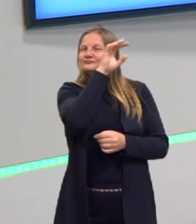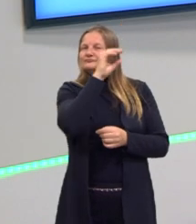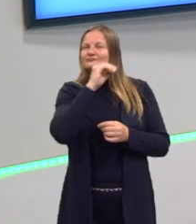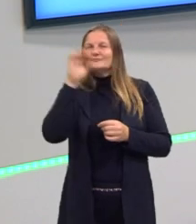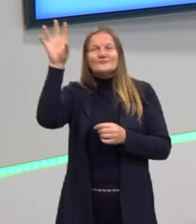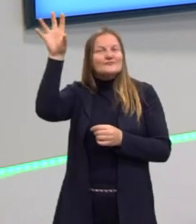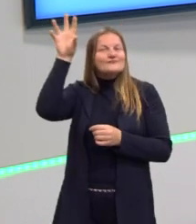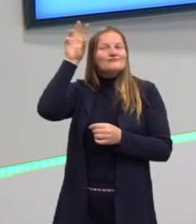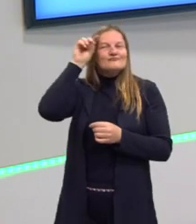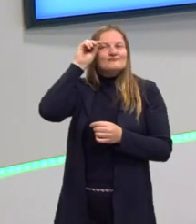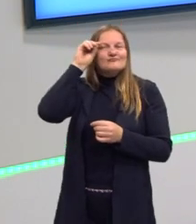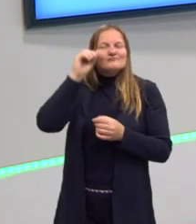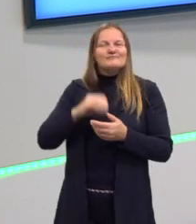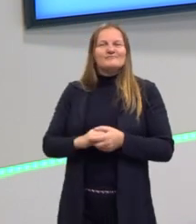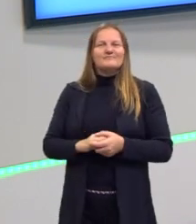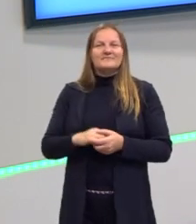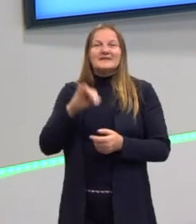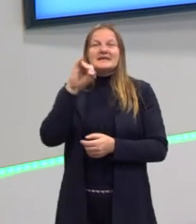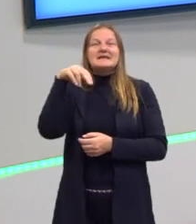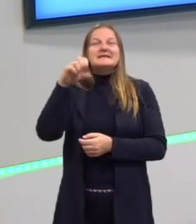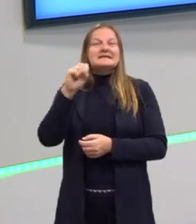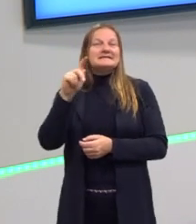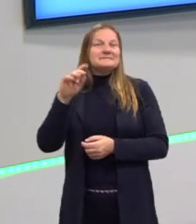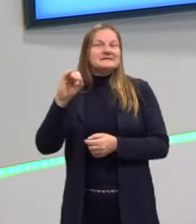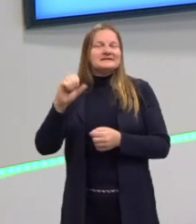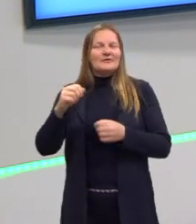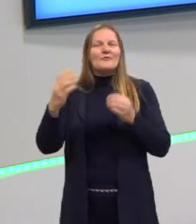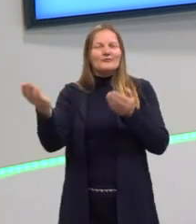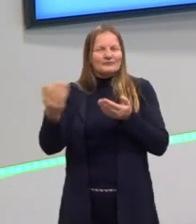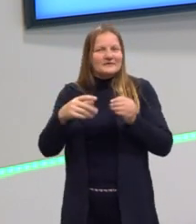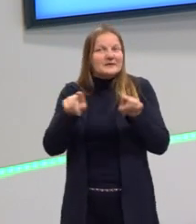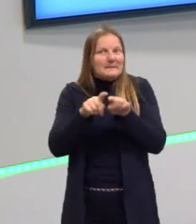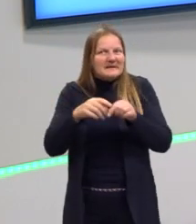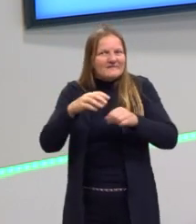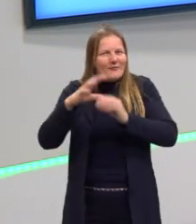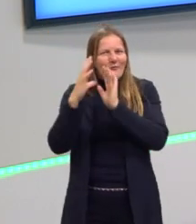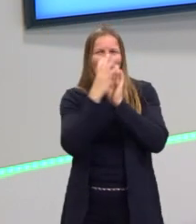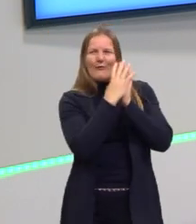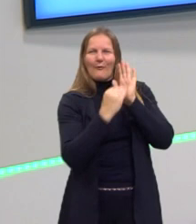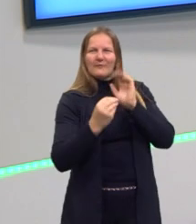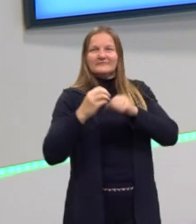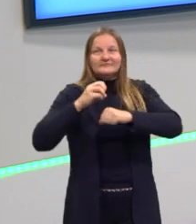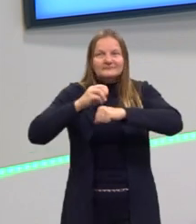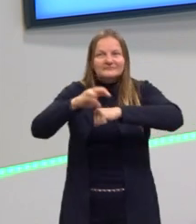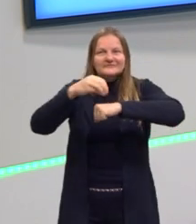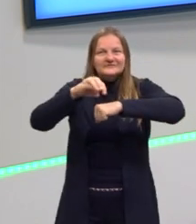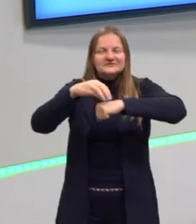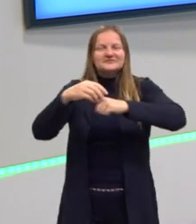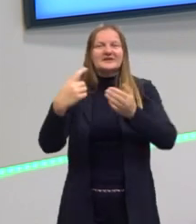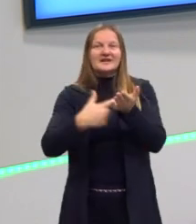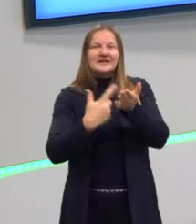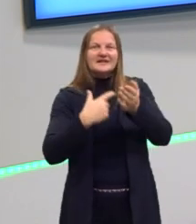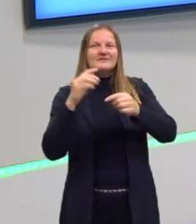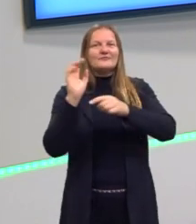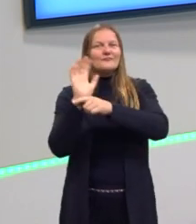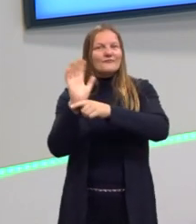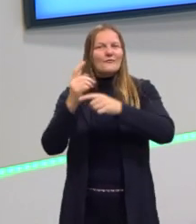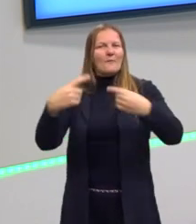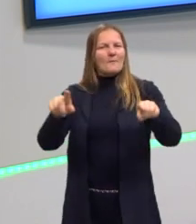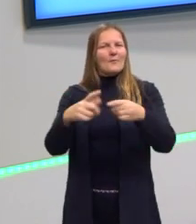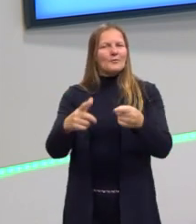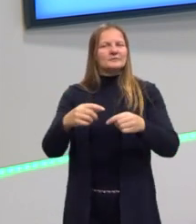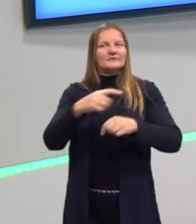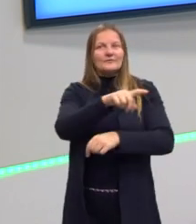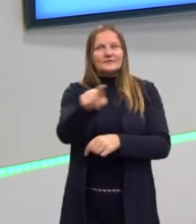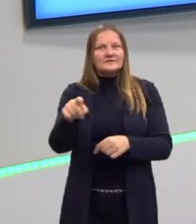trouxe para vocês várias dicas. De filmes, de séries, de livros, de música,